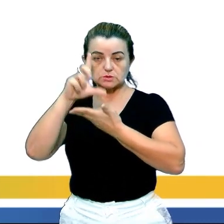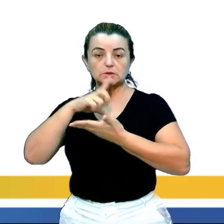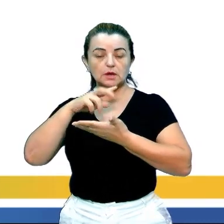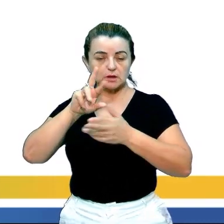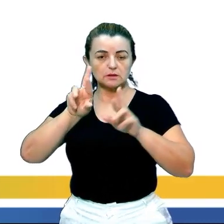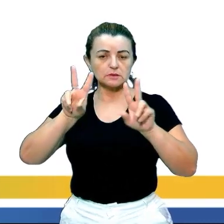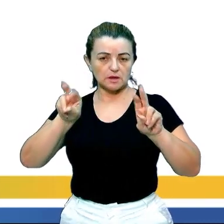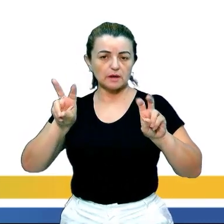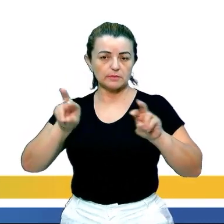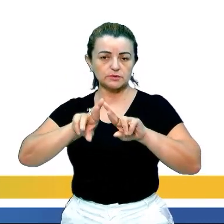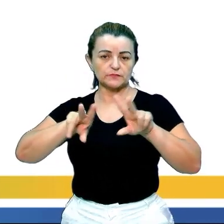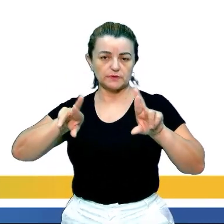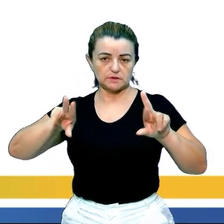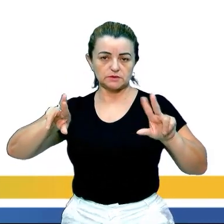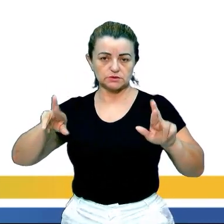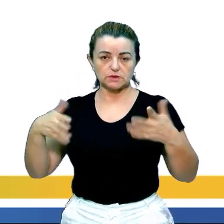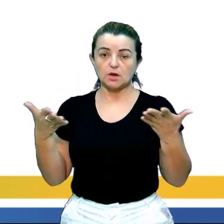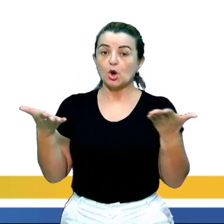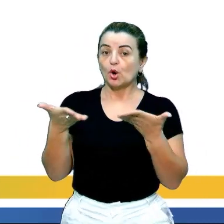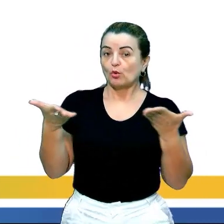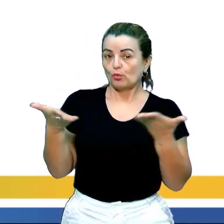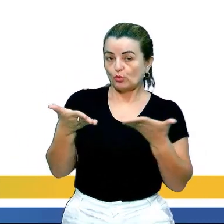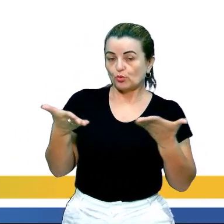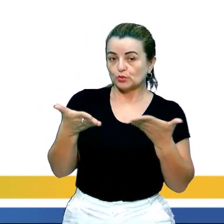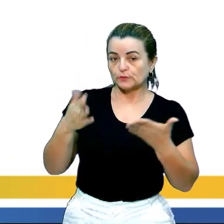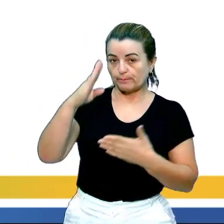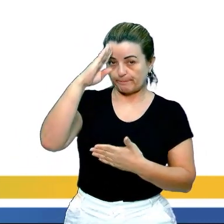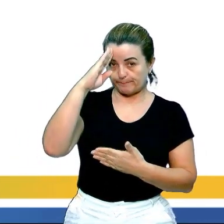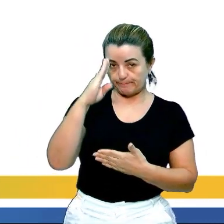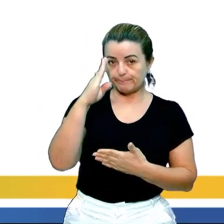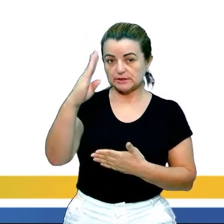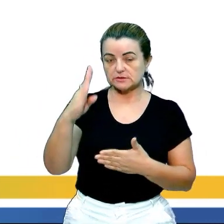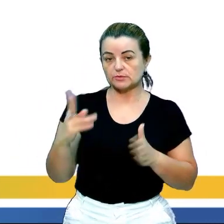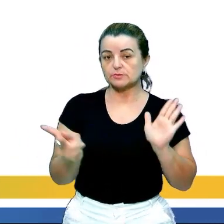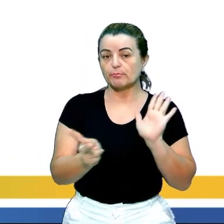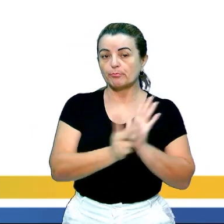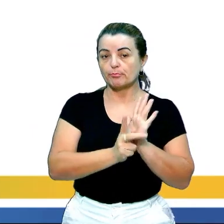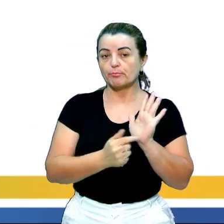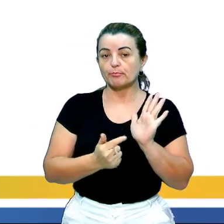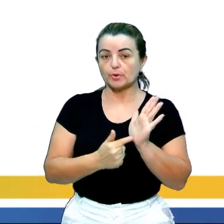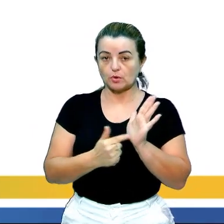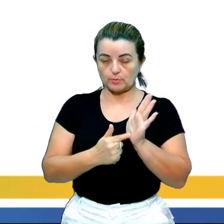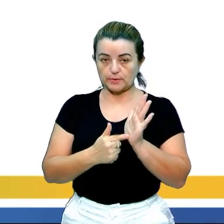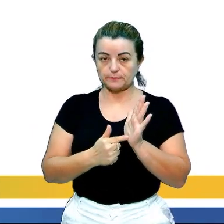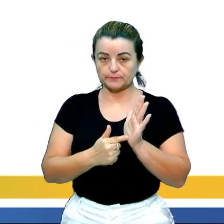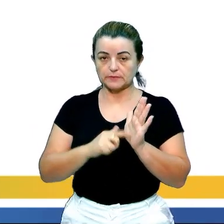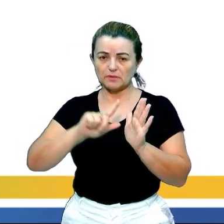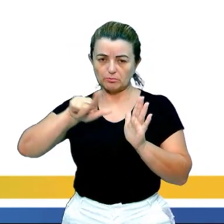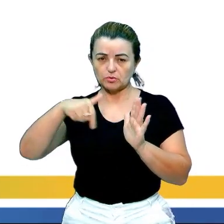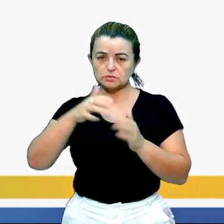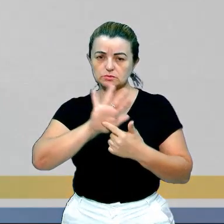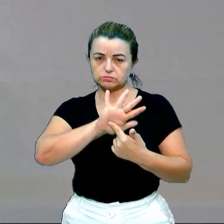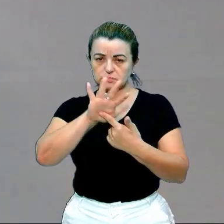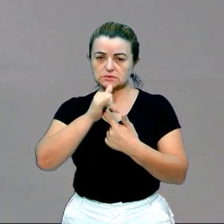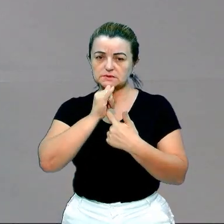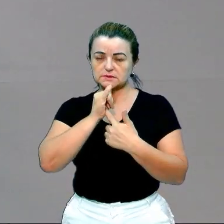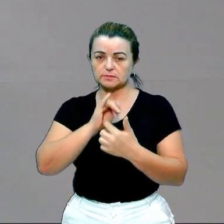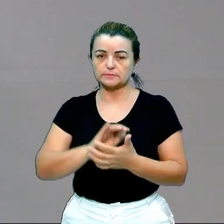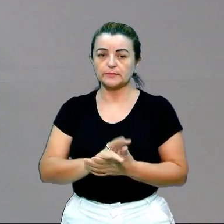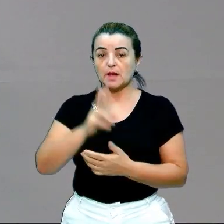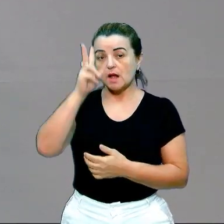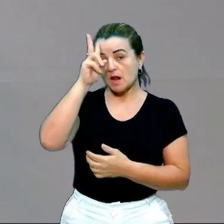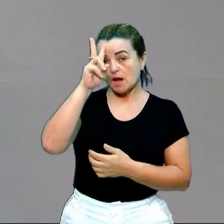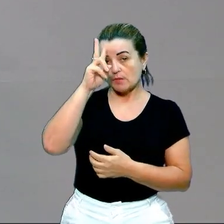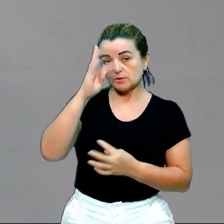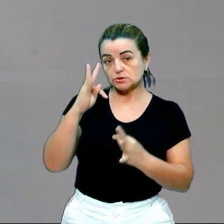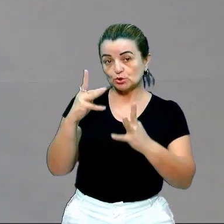também. Mas hoje nós iremos trabalhar principalmente essa e depois eu vou trazer outros exemplos para vocês utilizarem. Lembrando